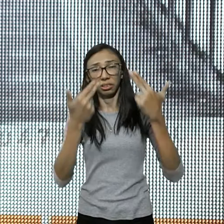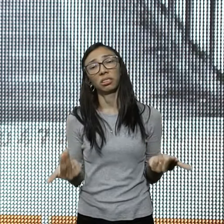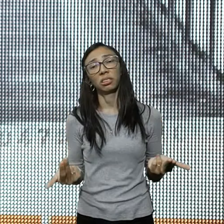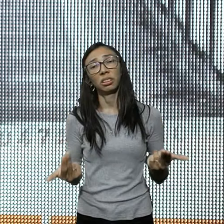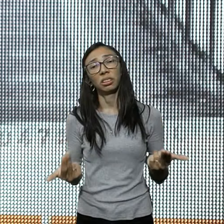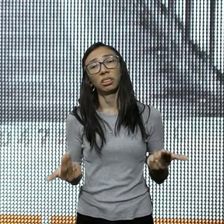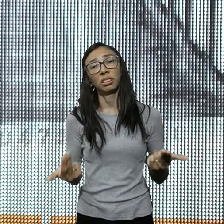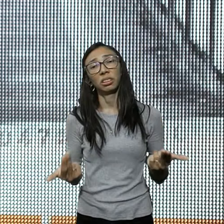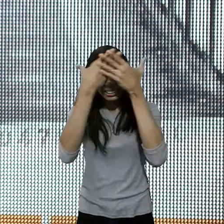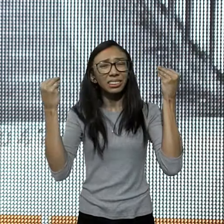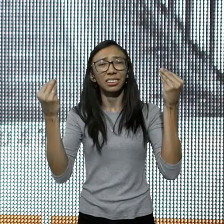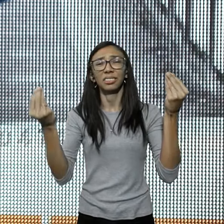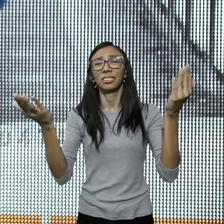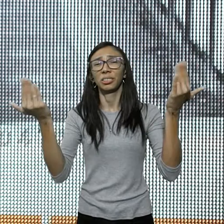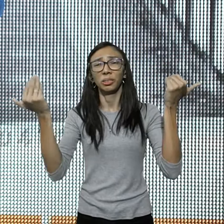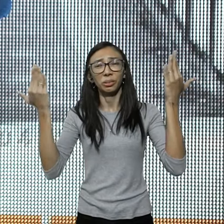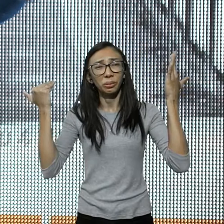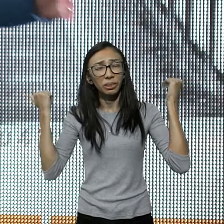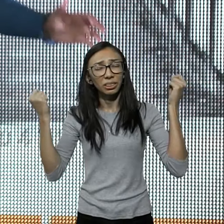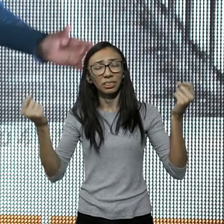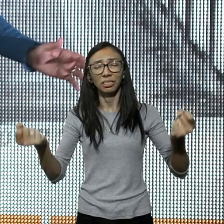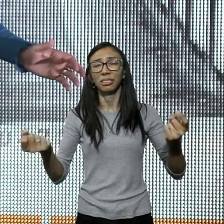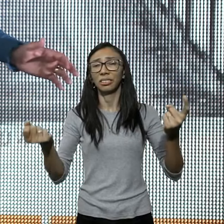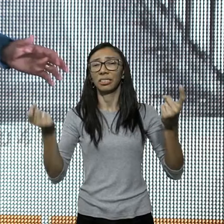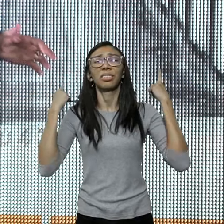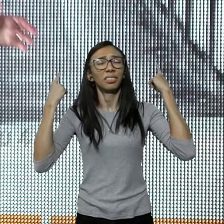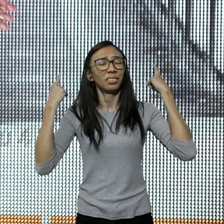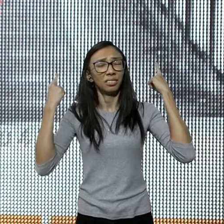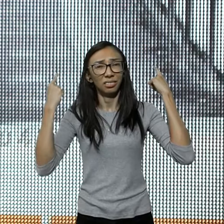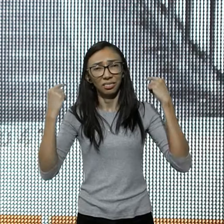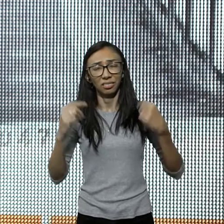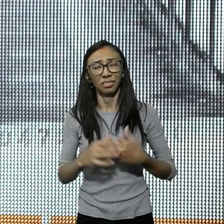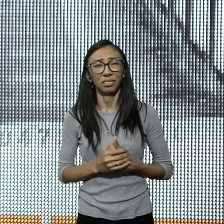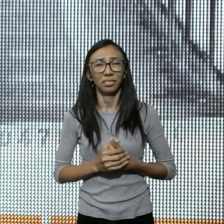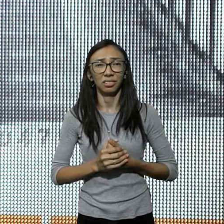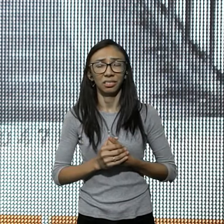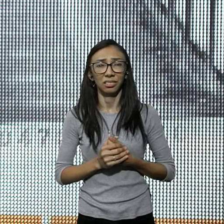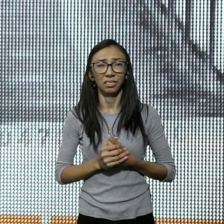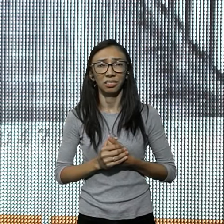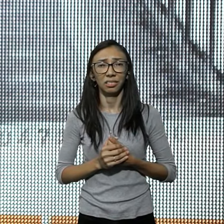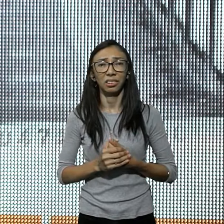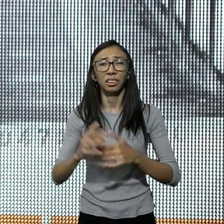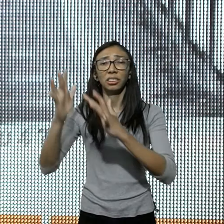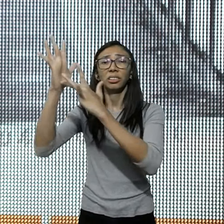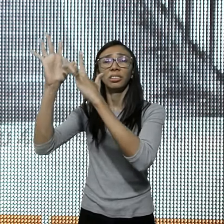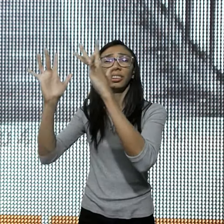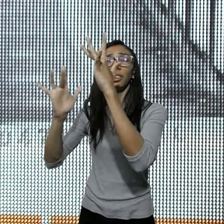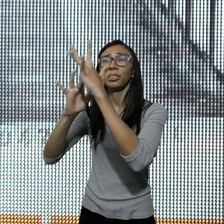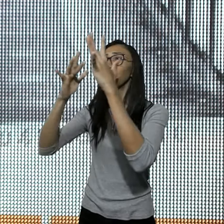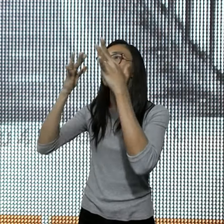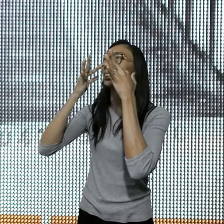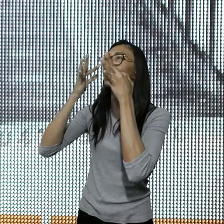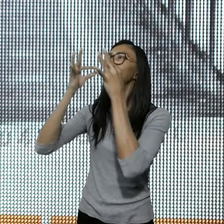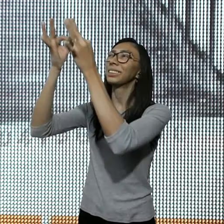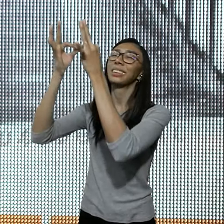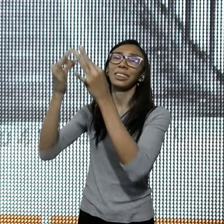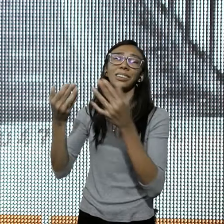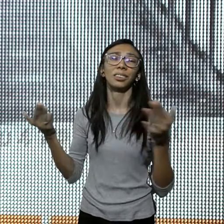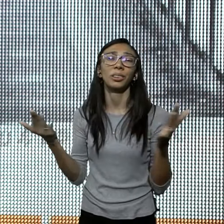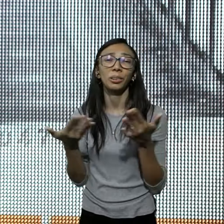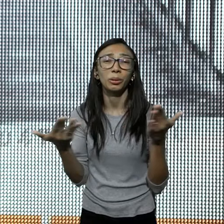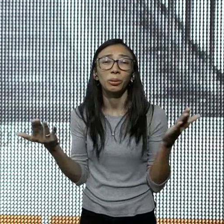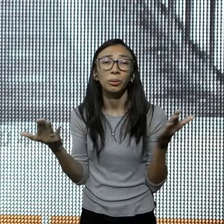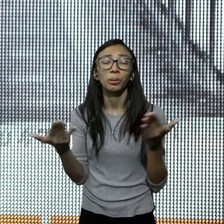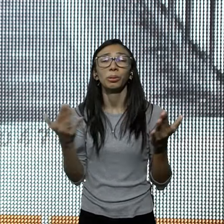esquece o que passou, não viva do passado, ei, escuta, Deus está fazendo, coisas novas, no